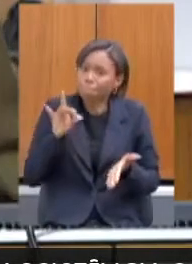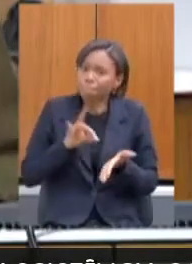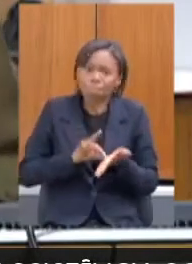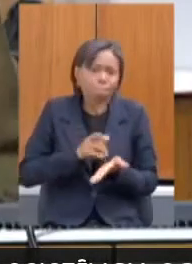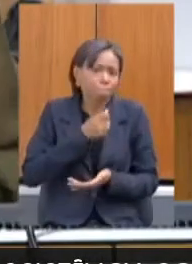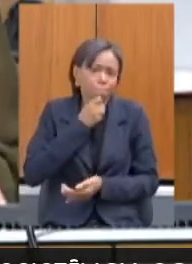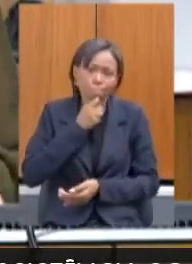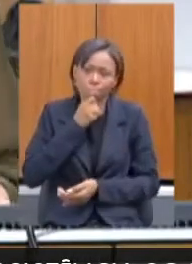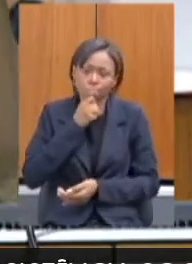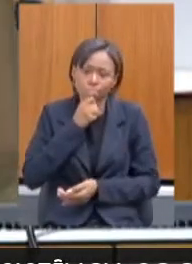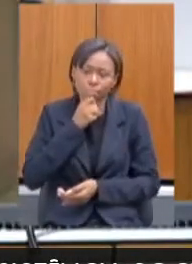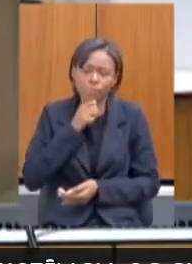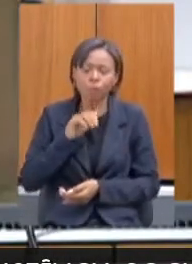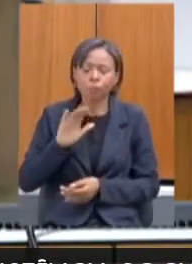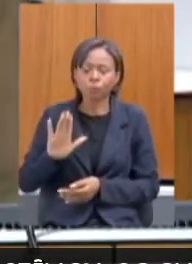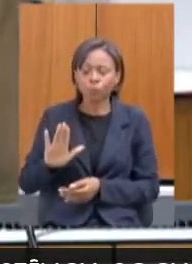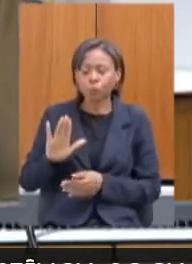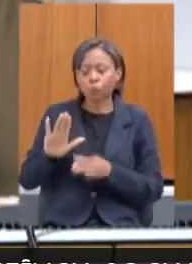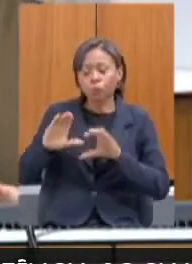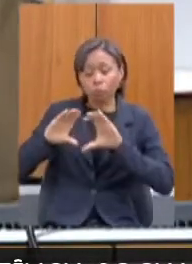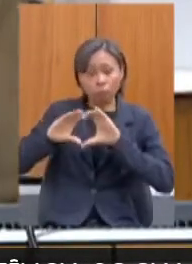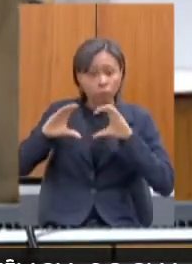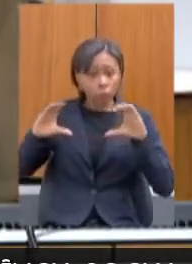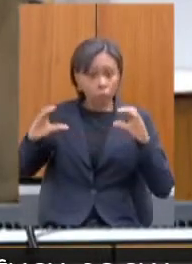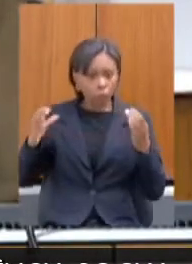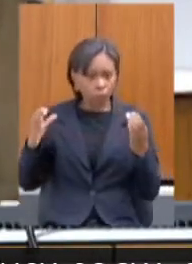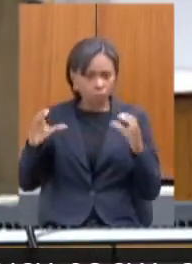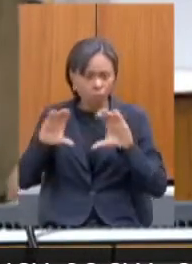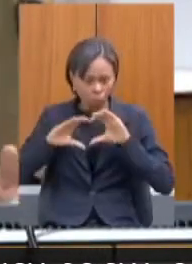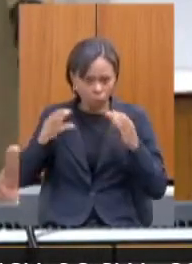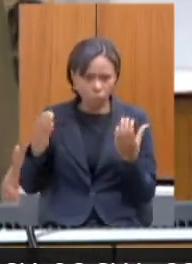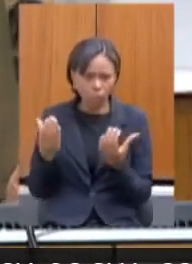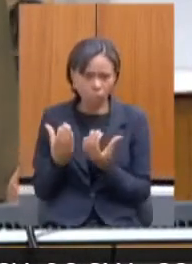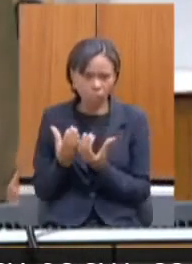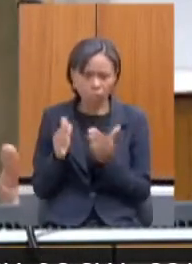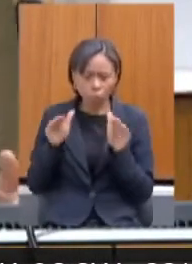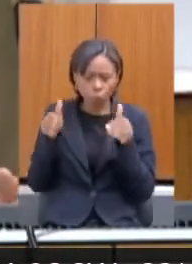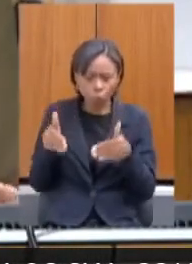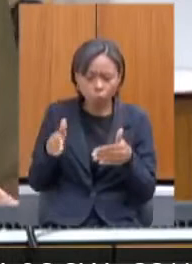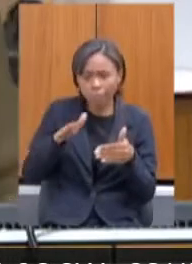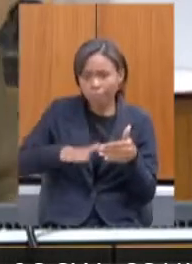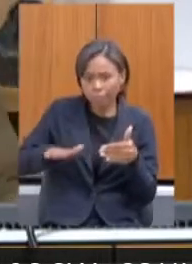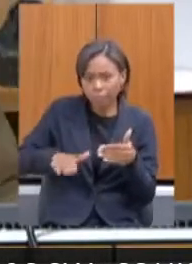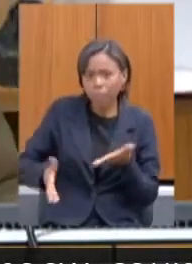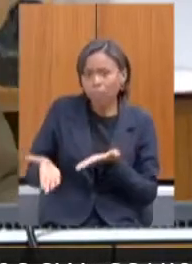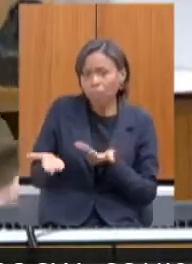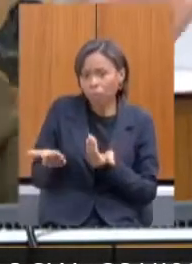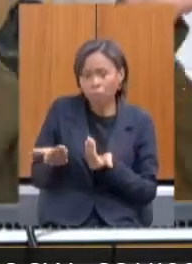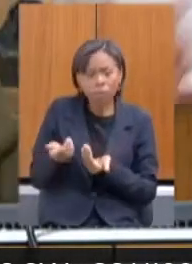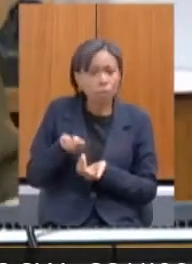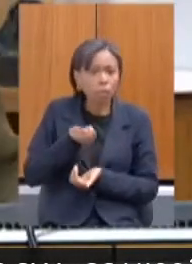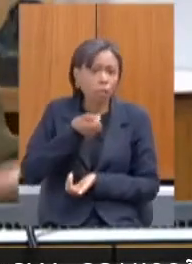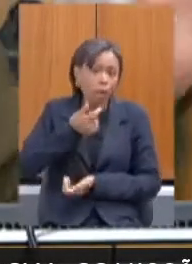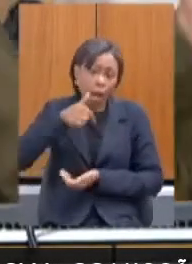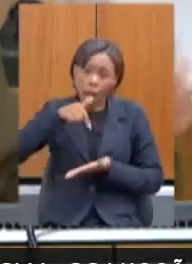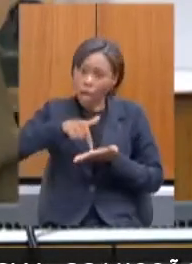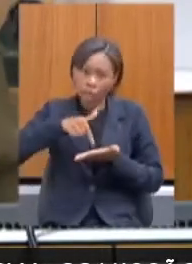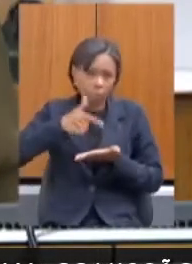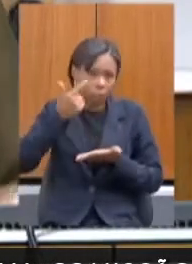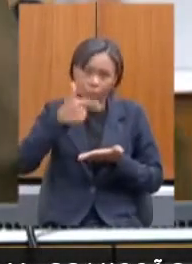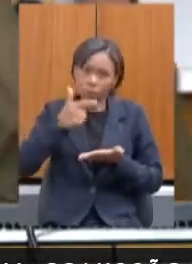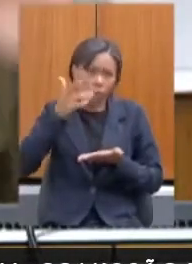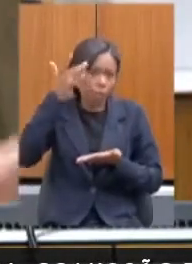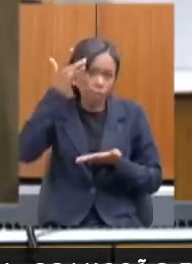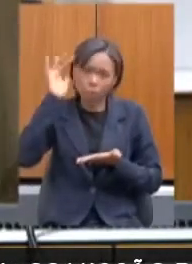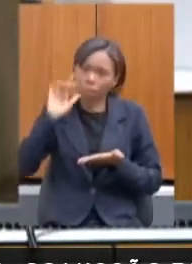A Conferência da Criança e Adolescente, realmente, eu não tenho aqui o que foi feito, mas eu posso mandar para o senhor logo na próxima,